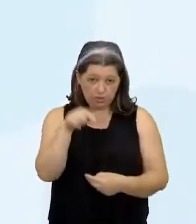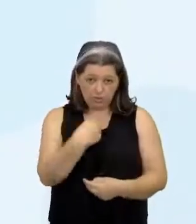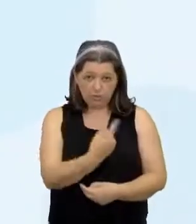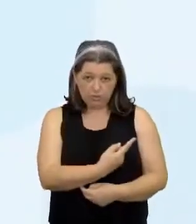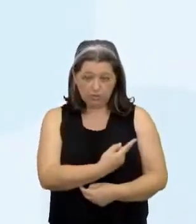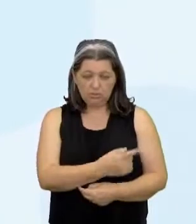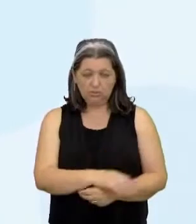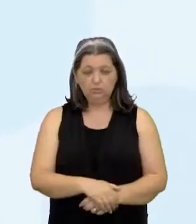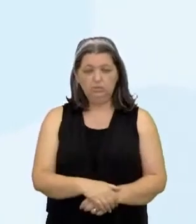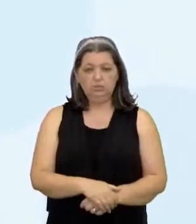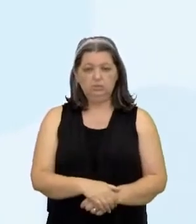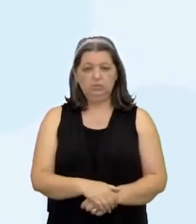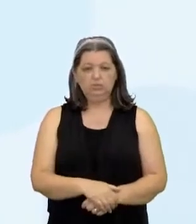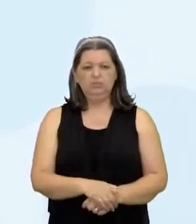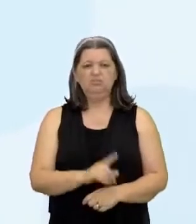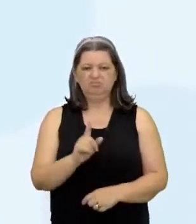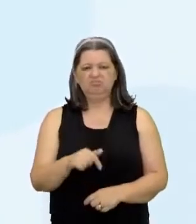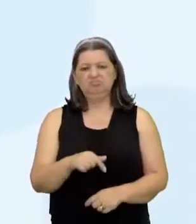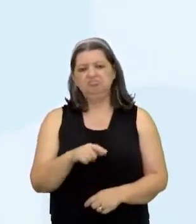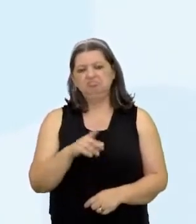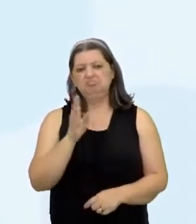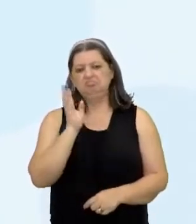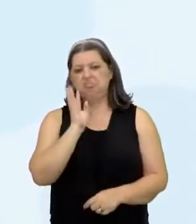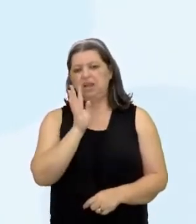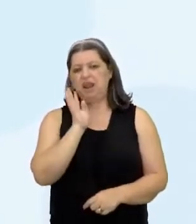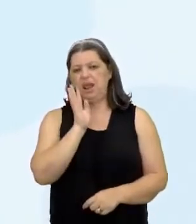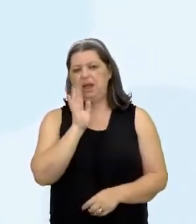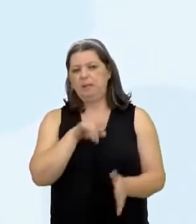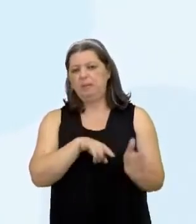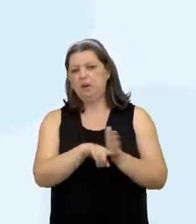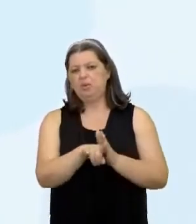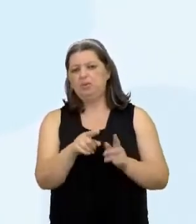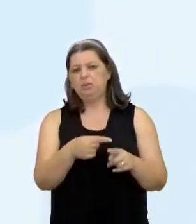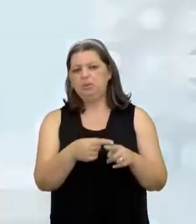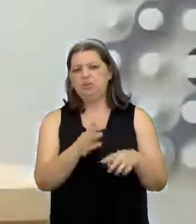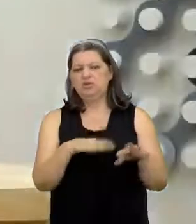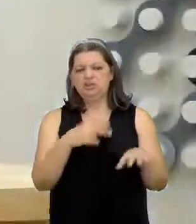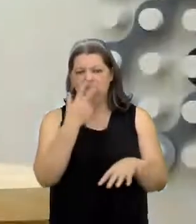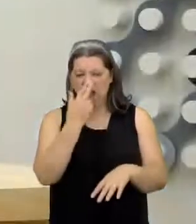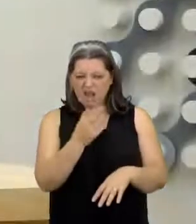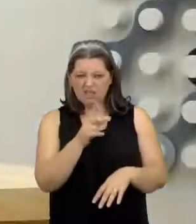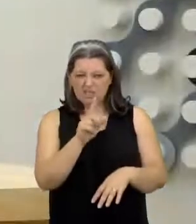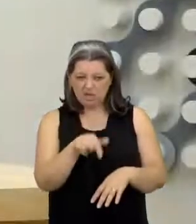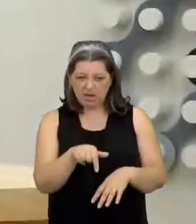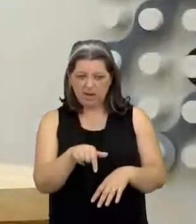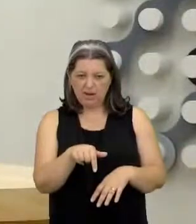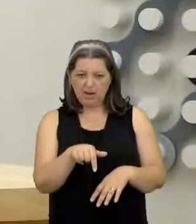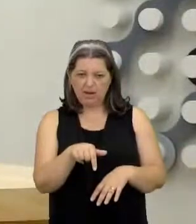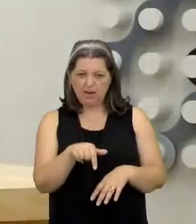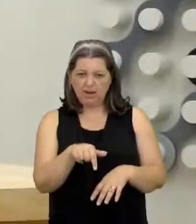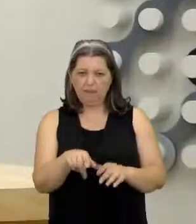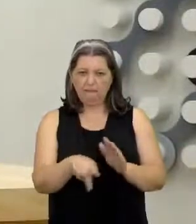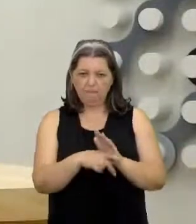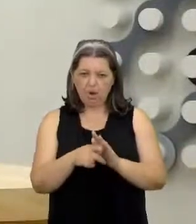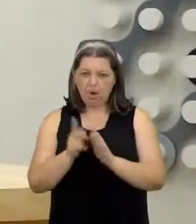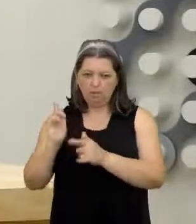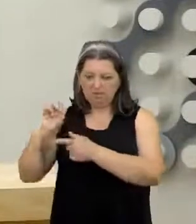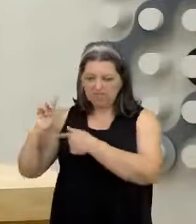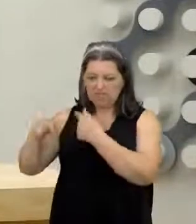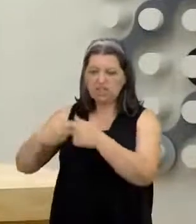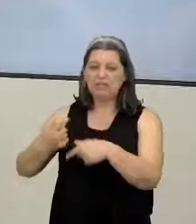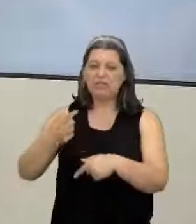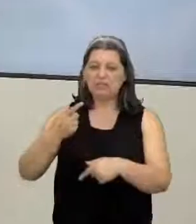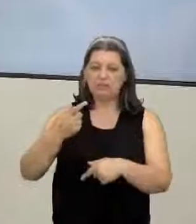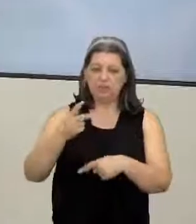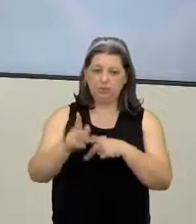Legal essa pergunta De atividade É uma legal Às vezes tem alguns costumes Que a gente acha Que veio Mas veio Dos nossos origens Isso Que muitas